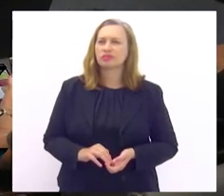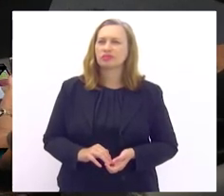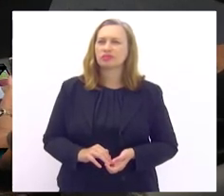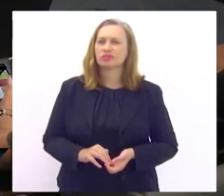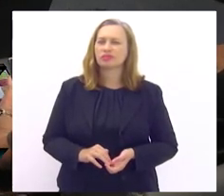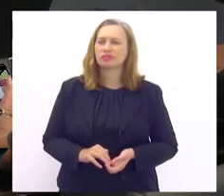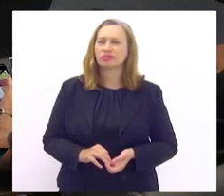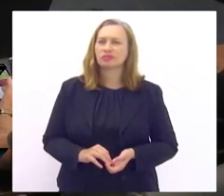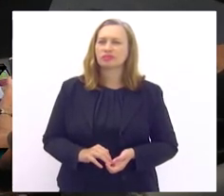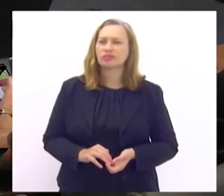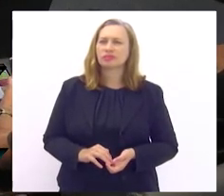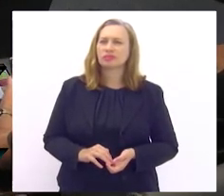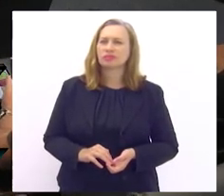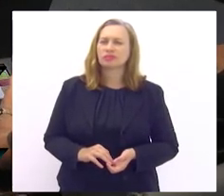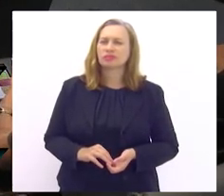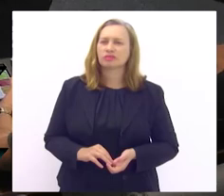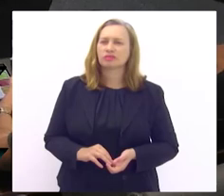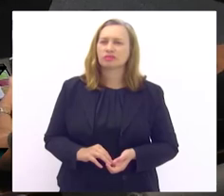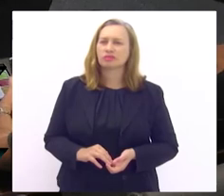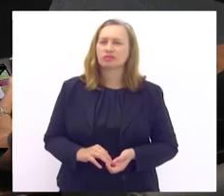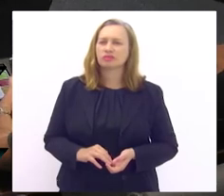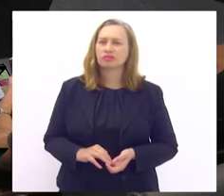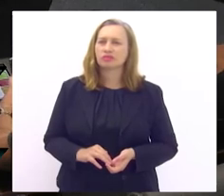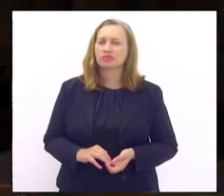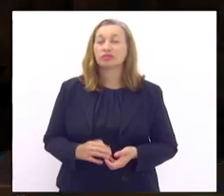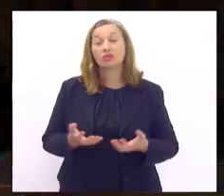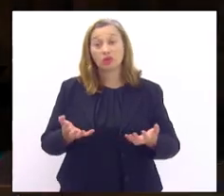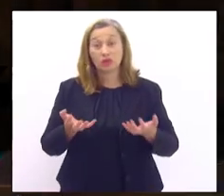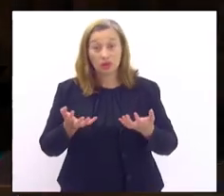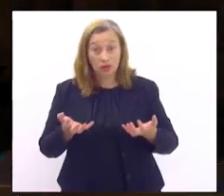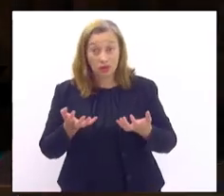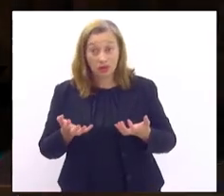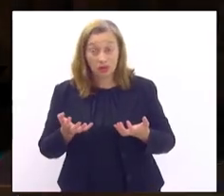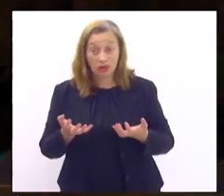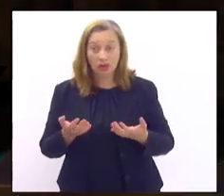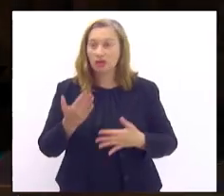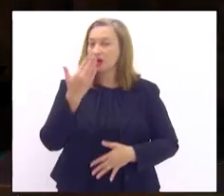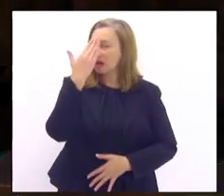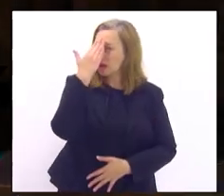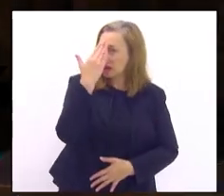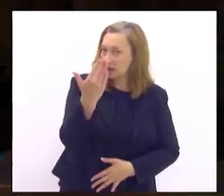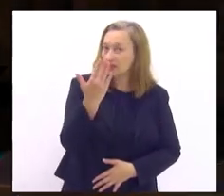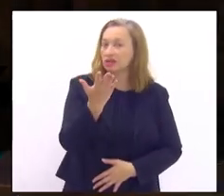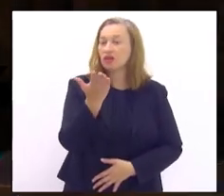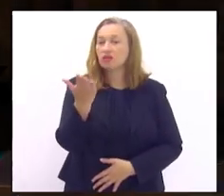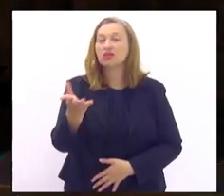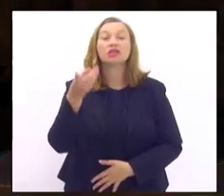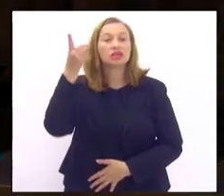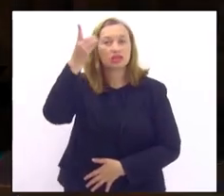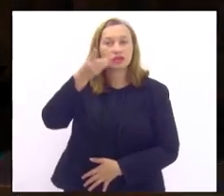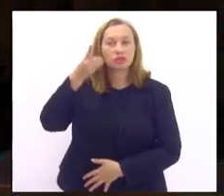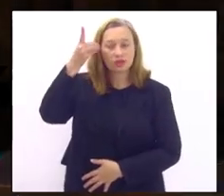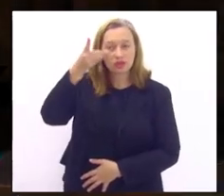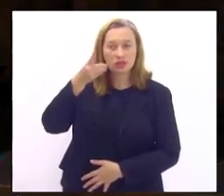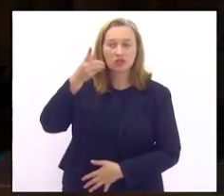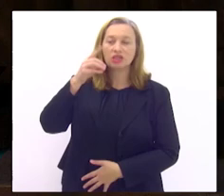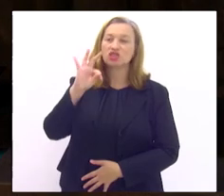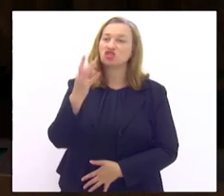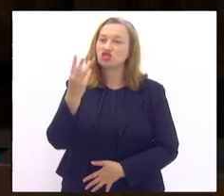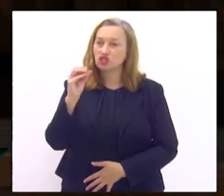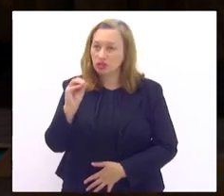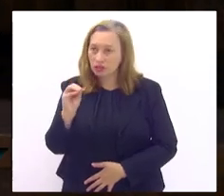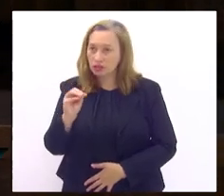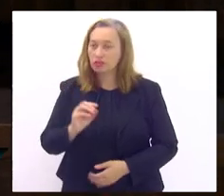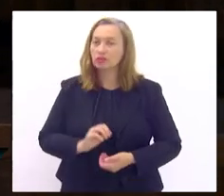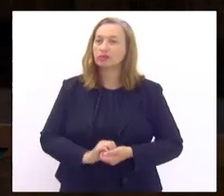bem gente olha eu quero imensamente agradecer a você deputado Thiago Galhaço